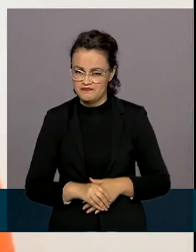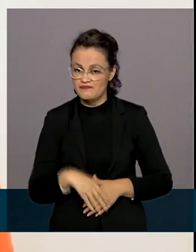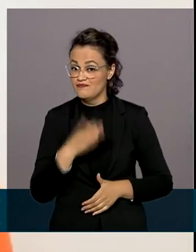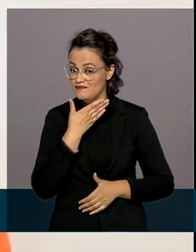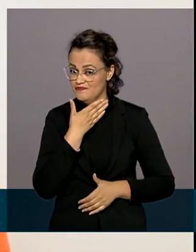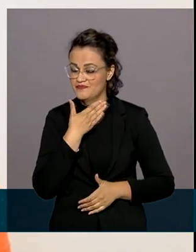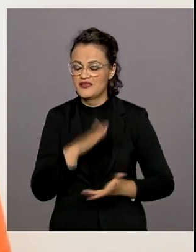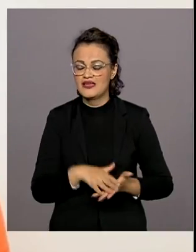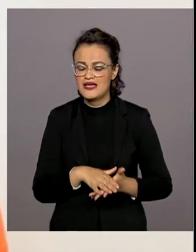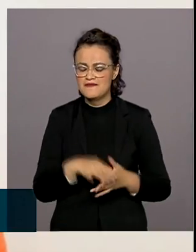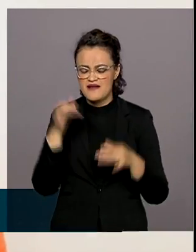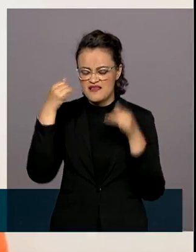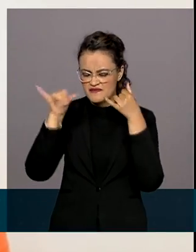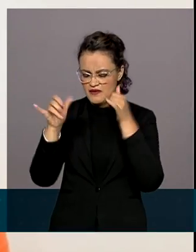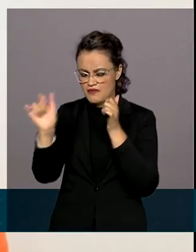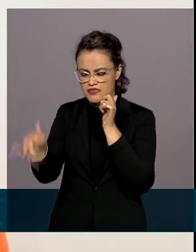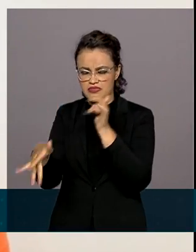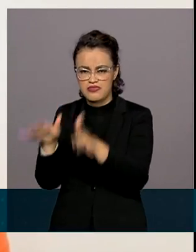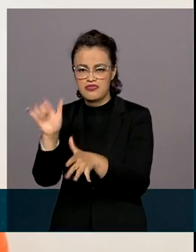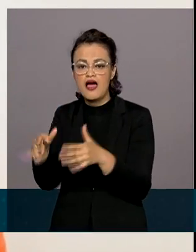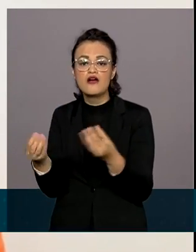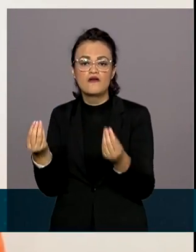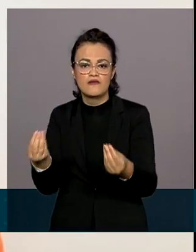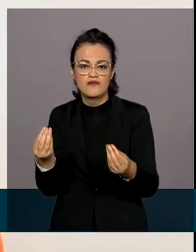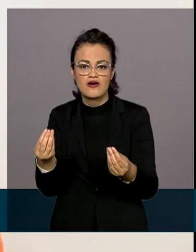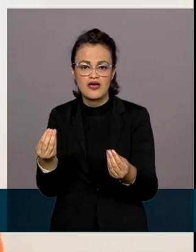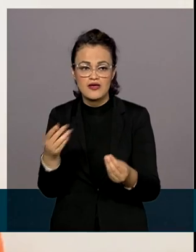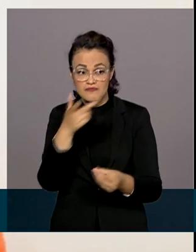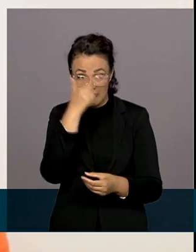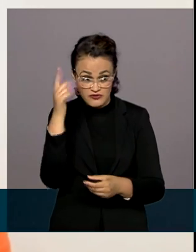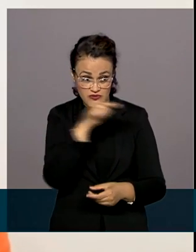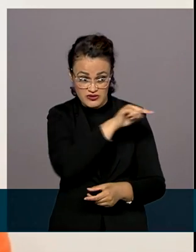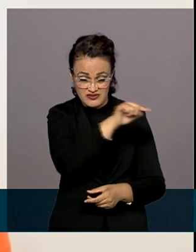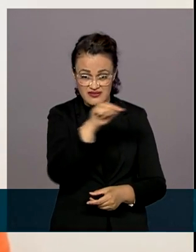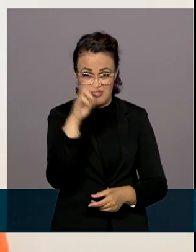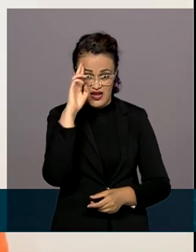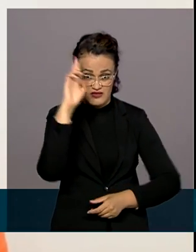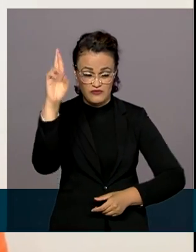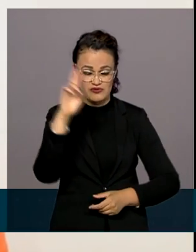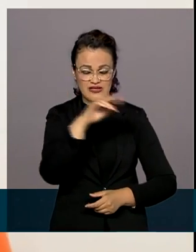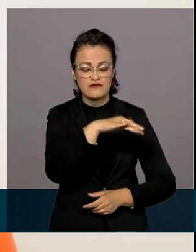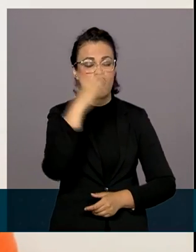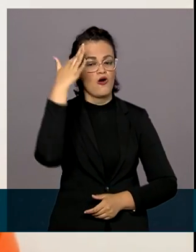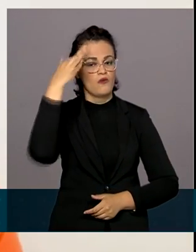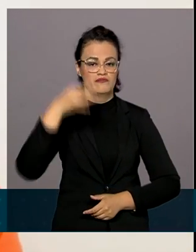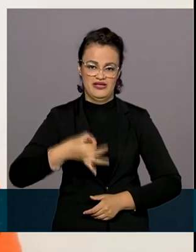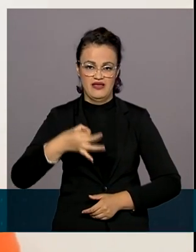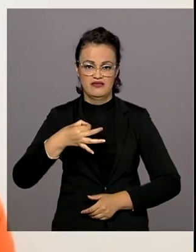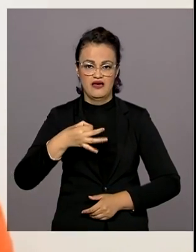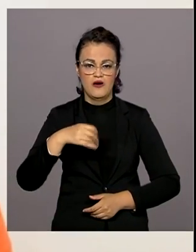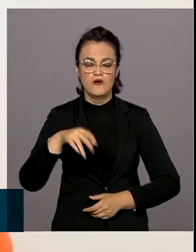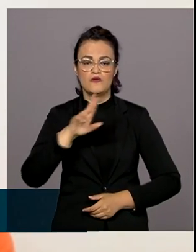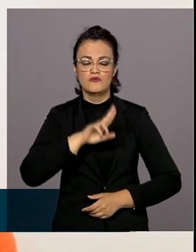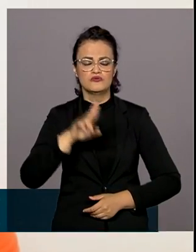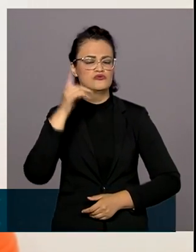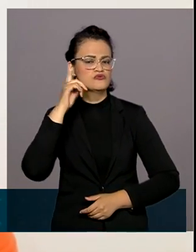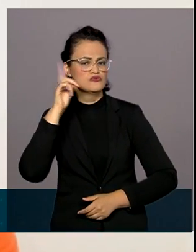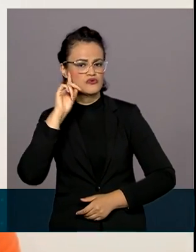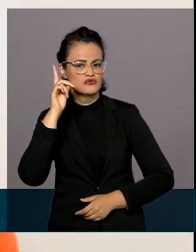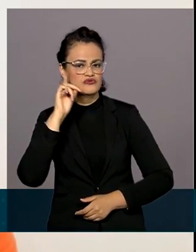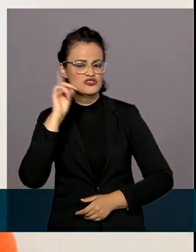formas de minimizar esses desperdícios é fazer com que os seus colaboradores tenham consciência na prática do dia a dia,